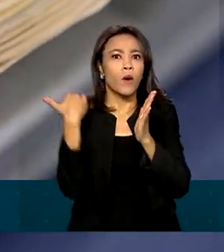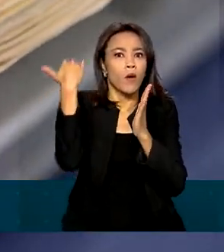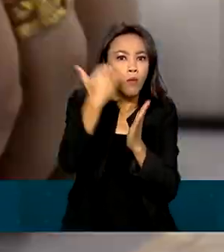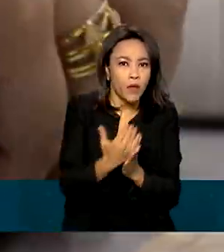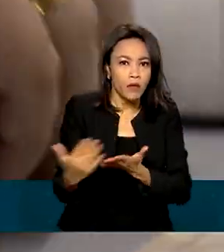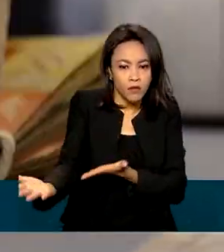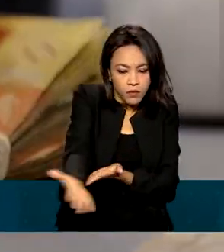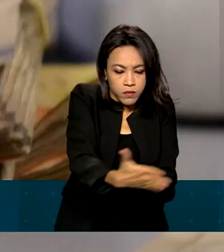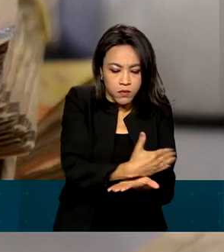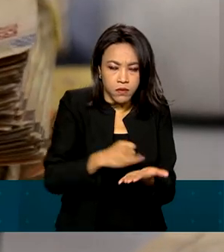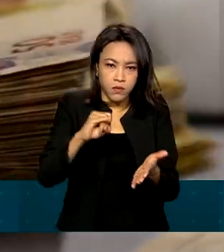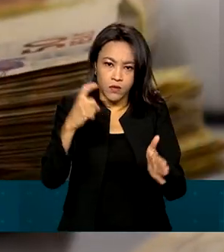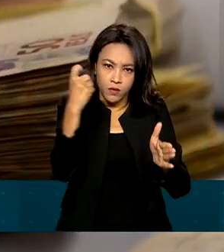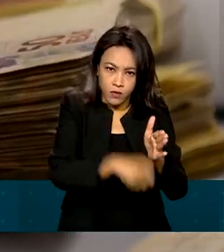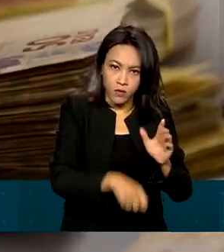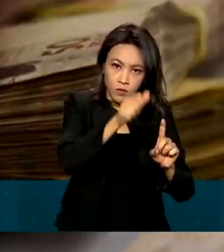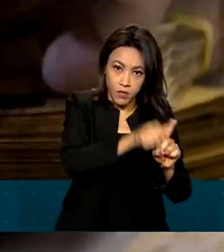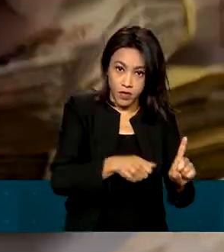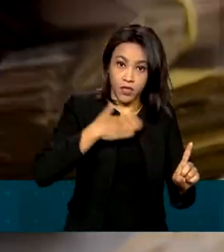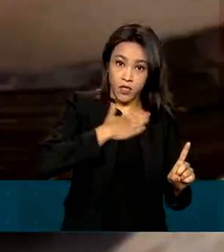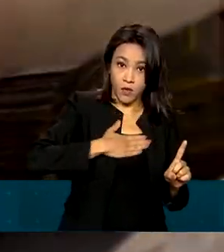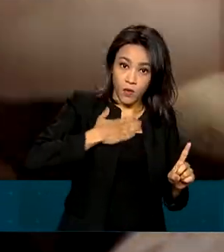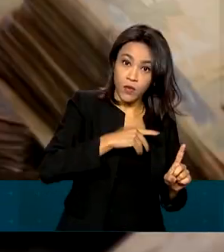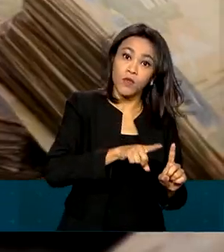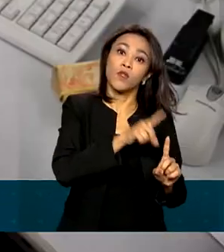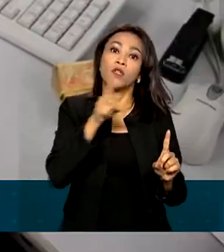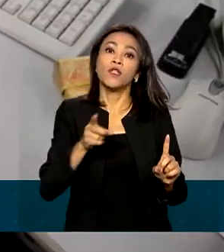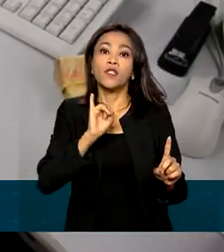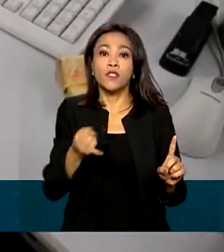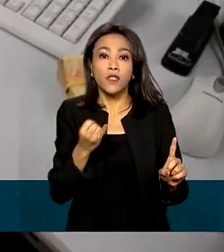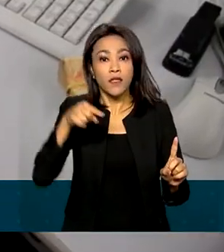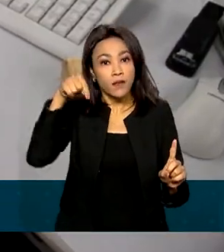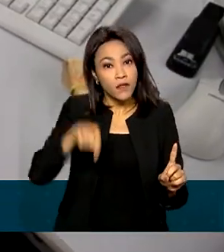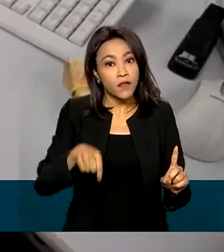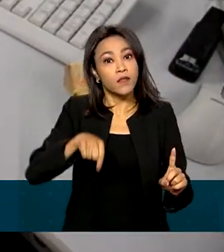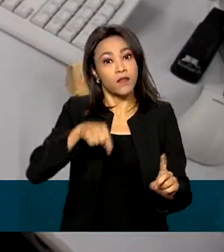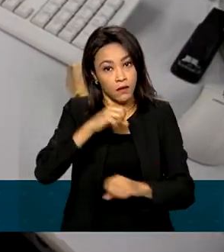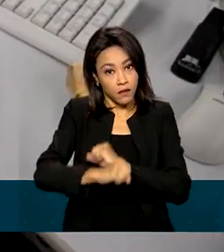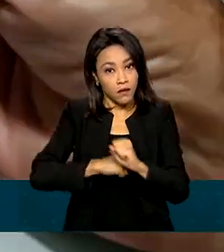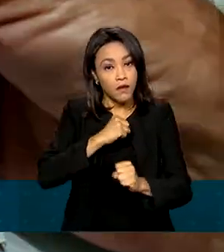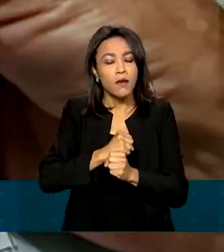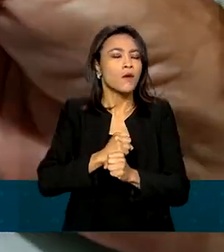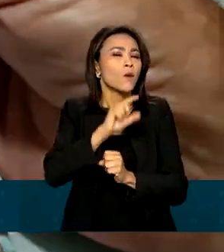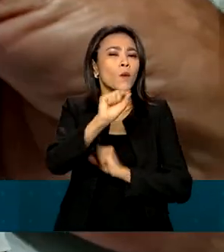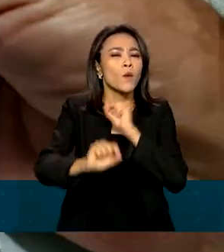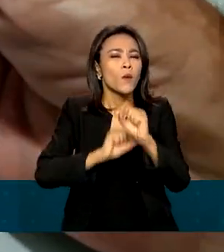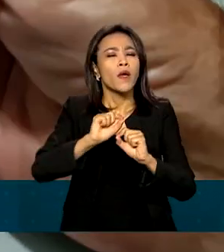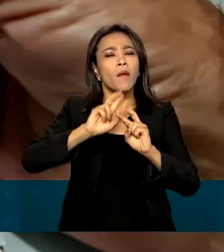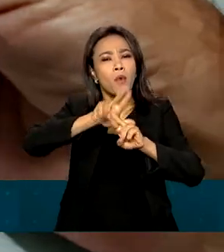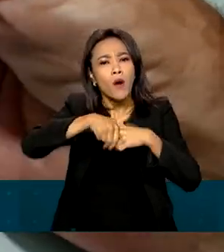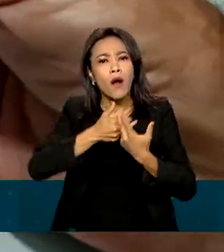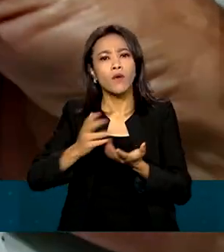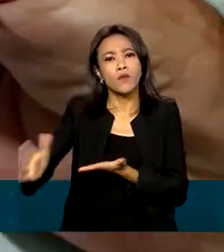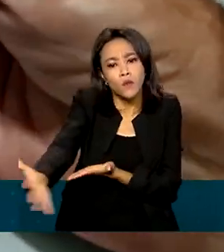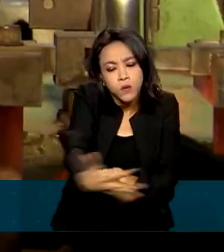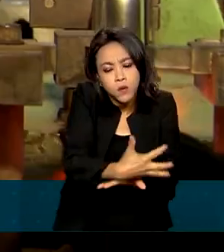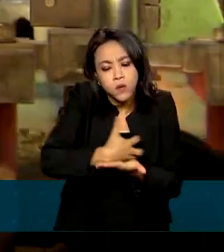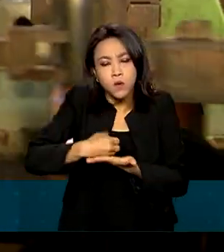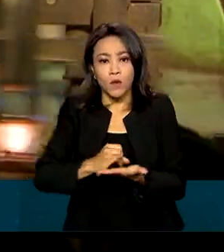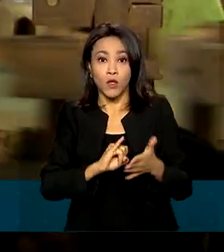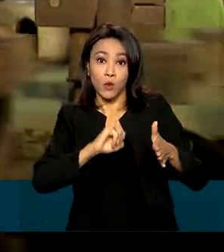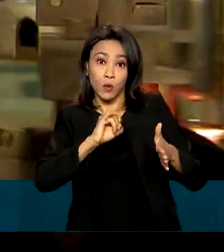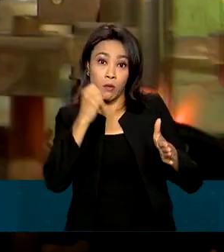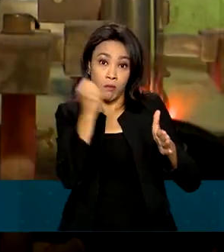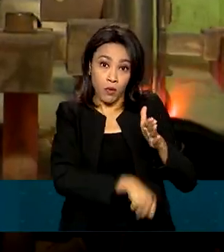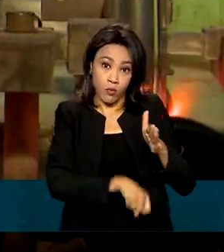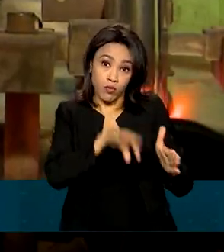em agosto e de janeiro a agosto de 2022 é explicado pelo crescimento do recolhimento do imposto de renda e